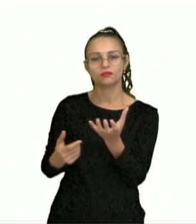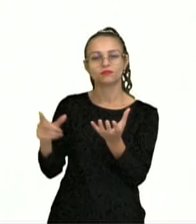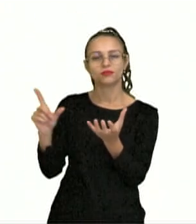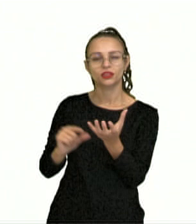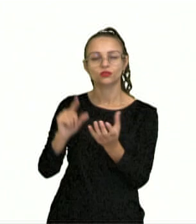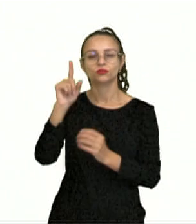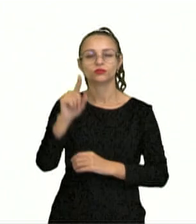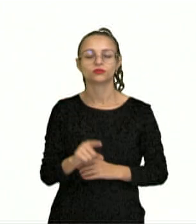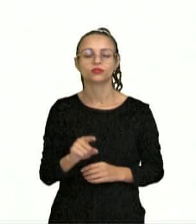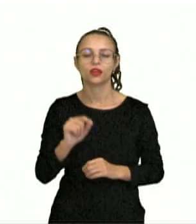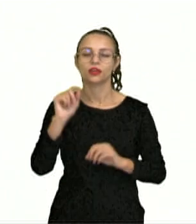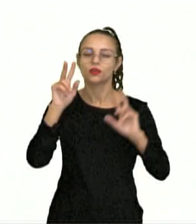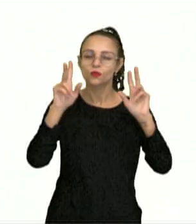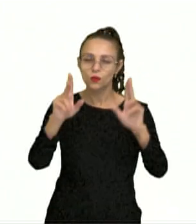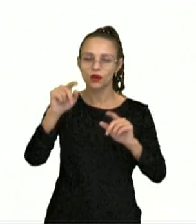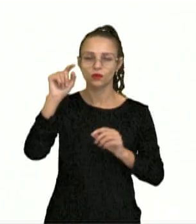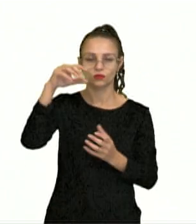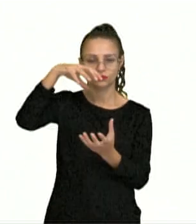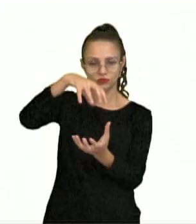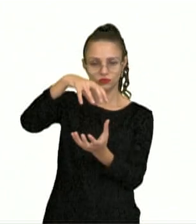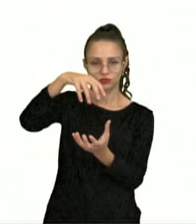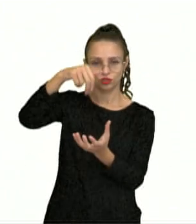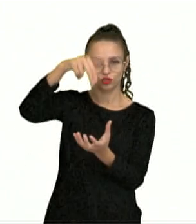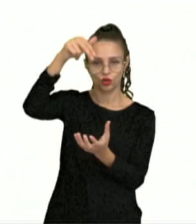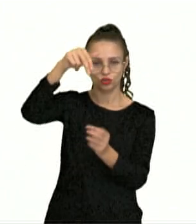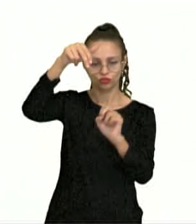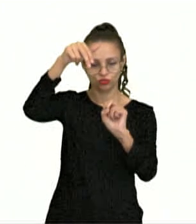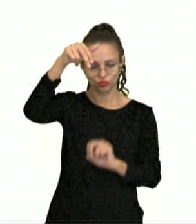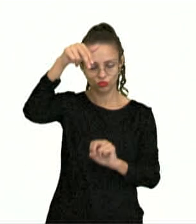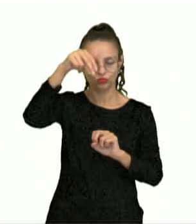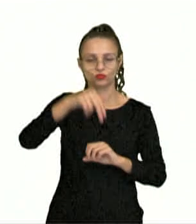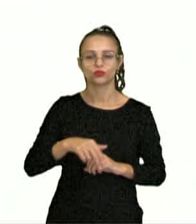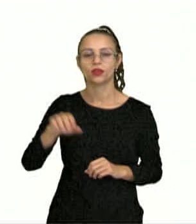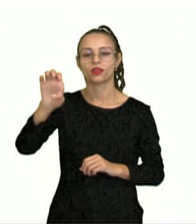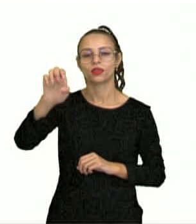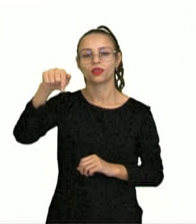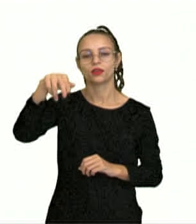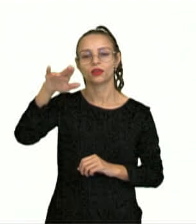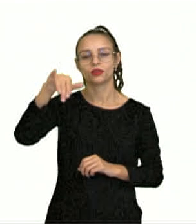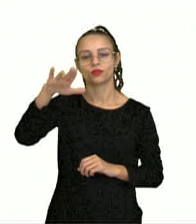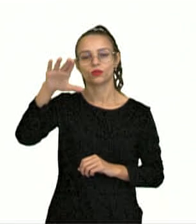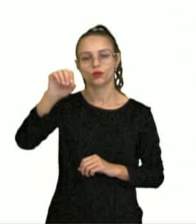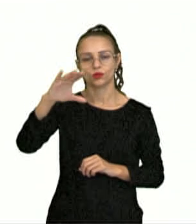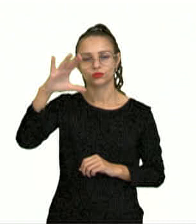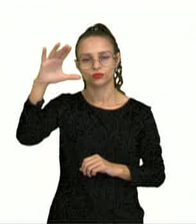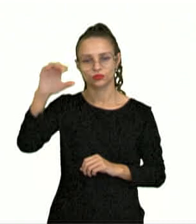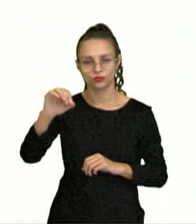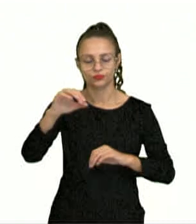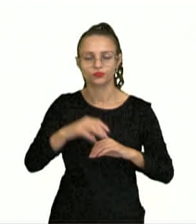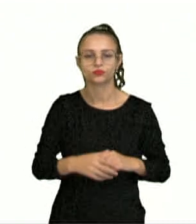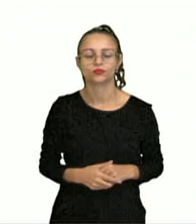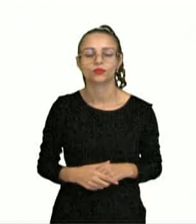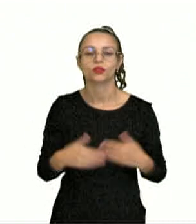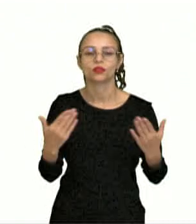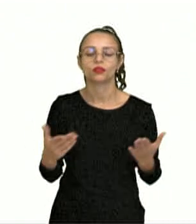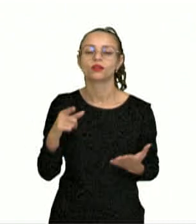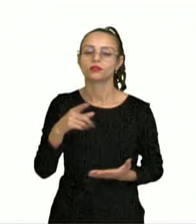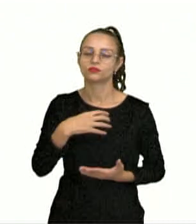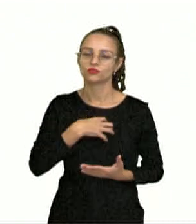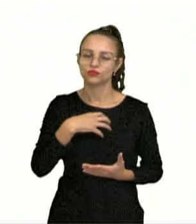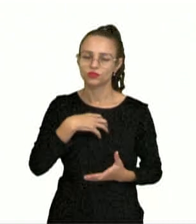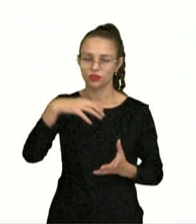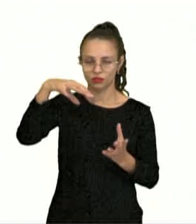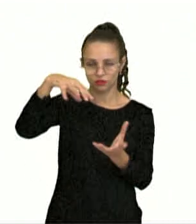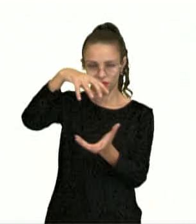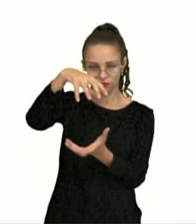uma iluminação igual, tanto na porção norte quanto na porção sul do planeta. E essa forma como o Sol aquece